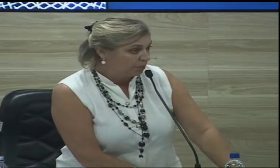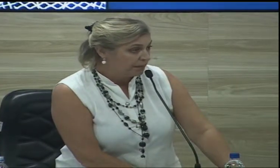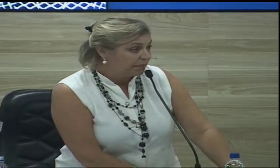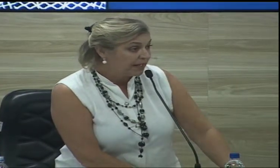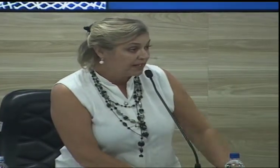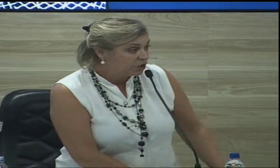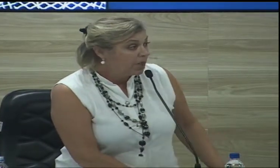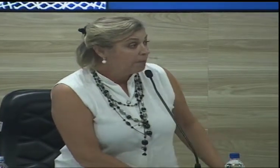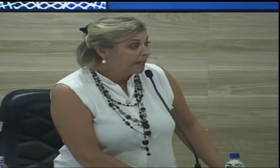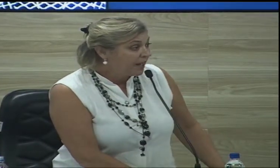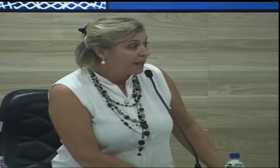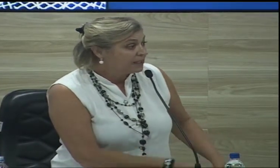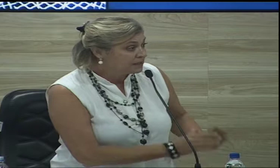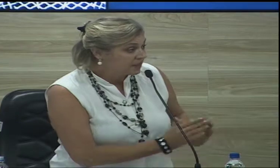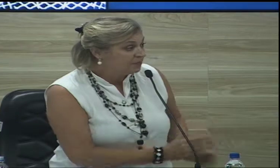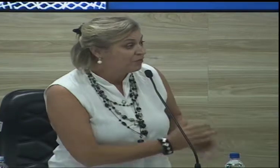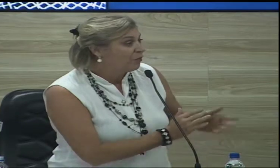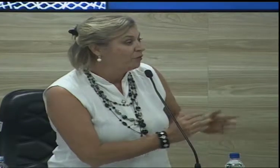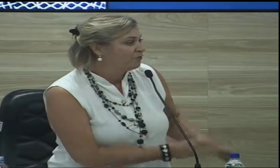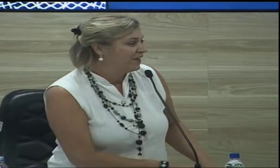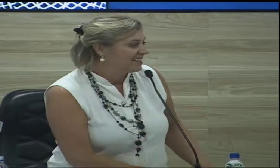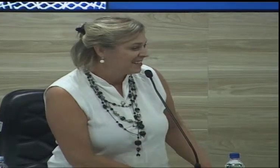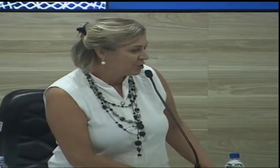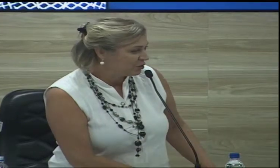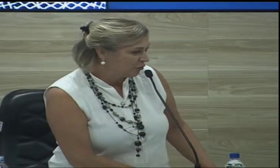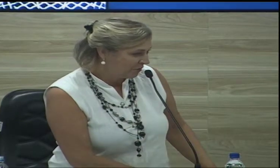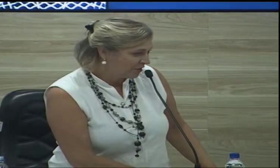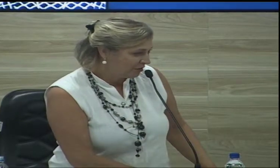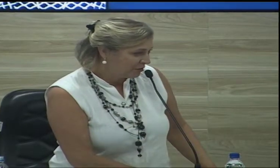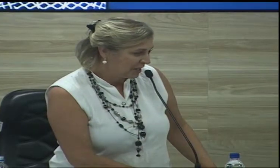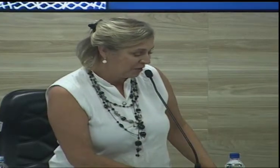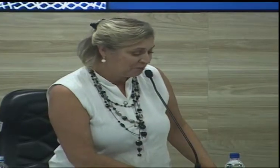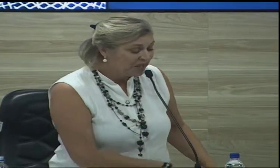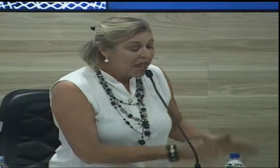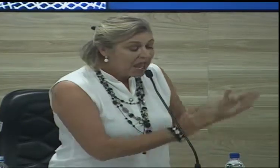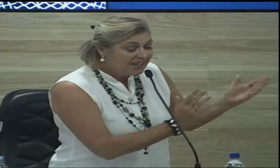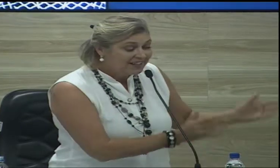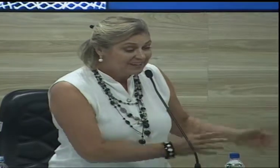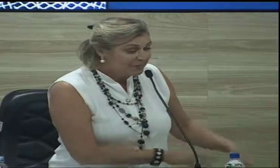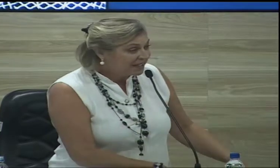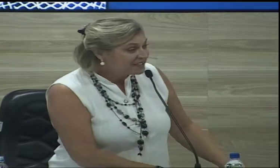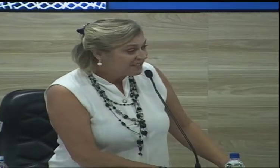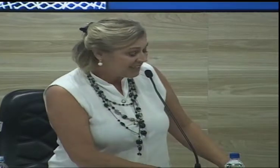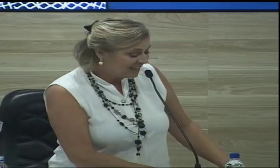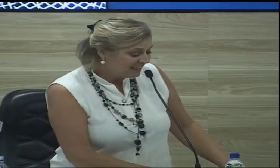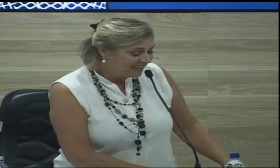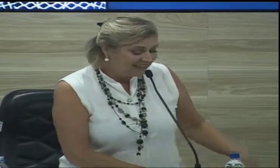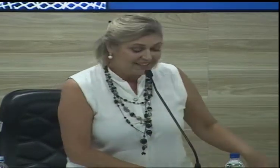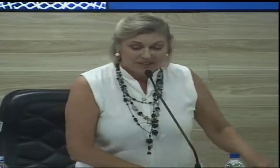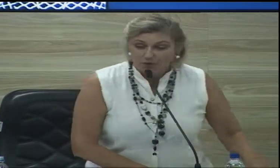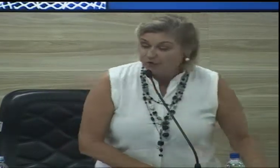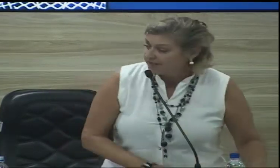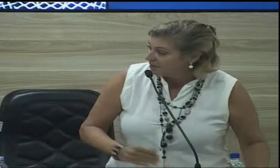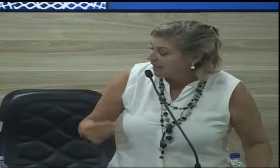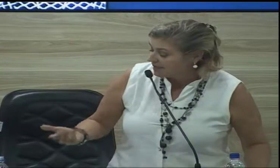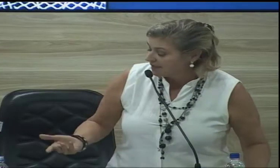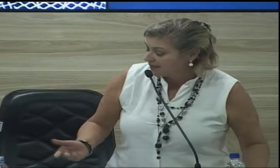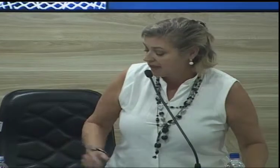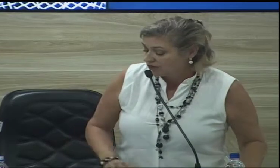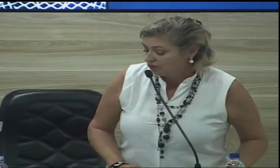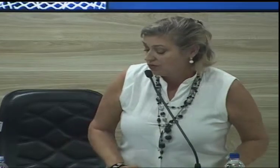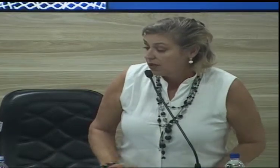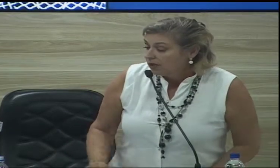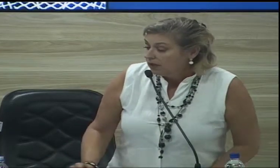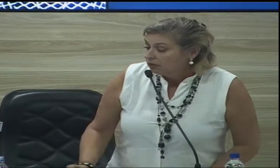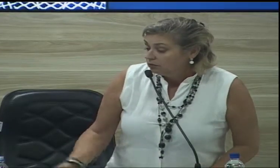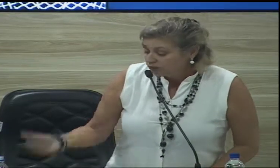comissão permanente para que se envolvesse... Desculpa, vereador Cleito. Para que se envolvesse mais nesses